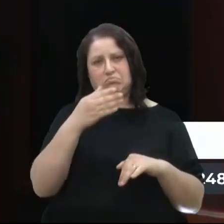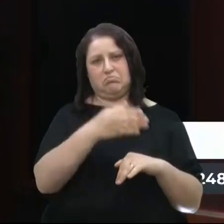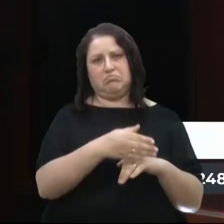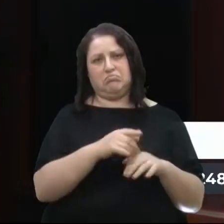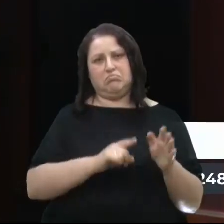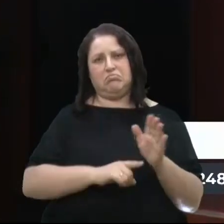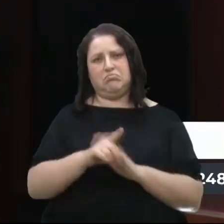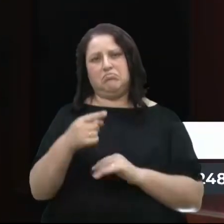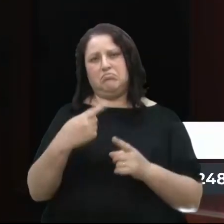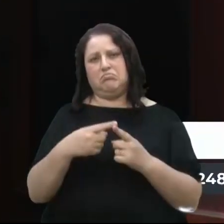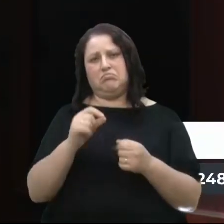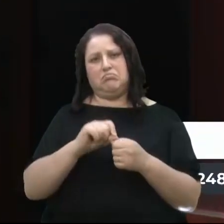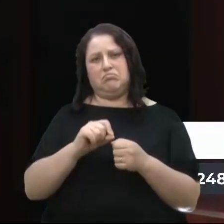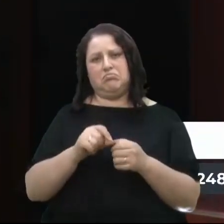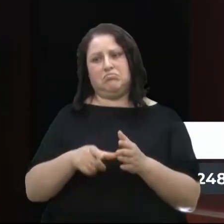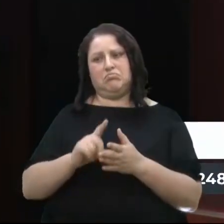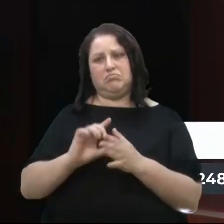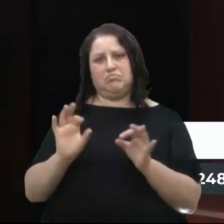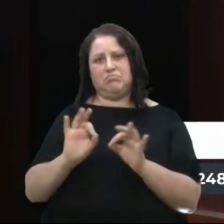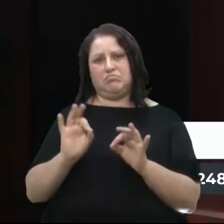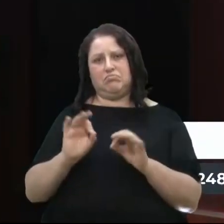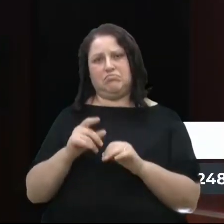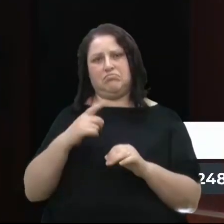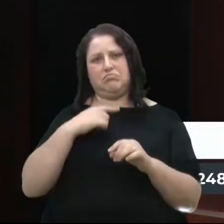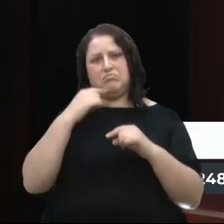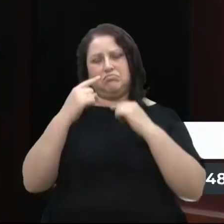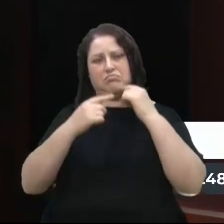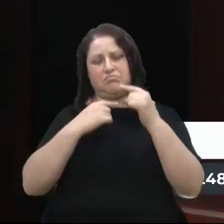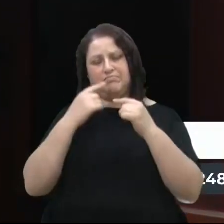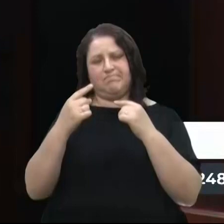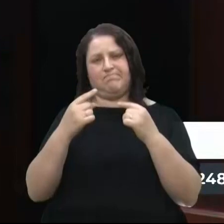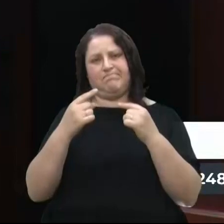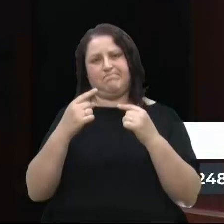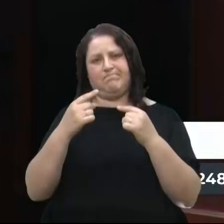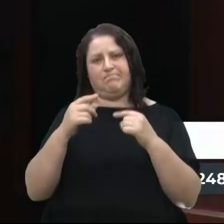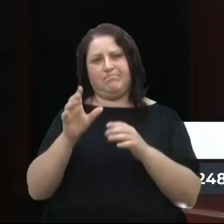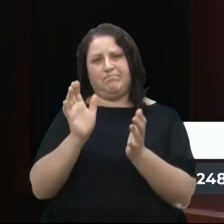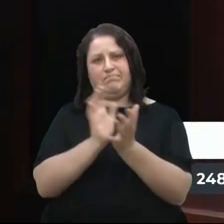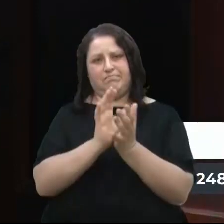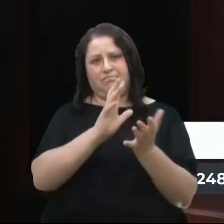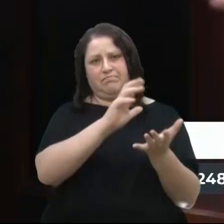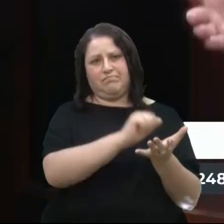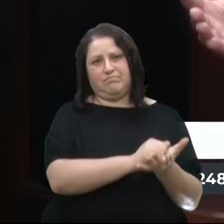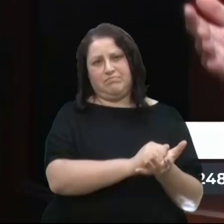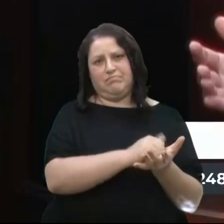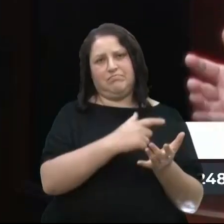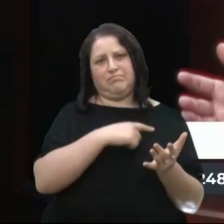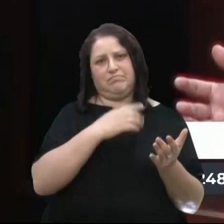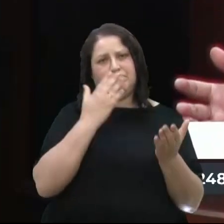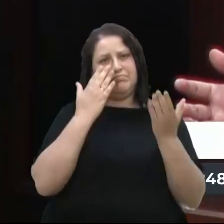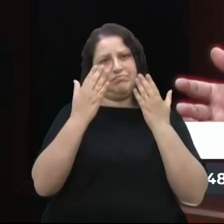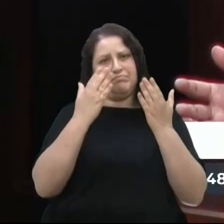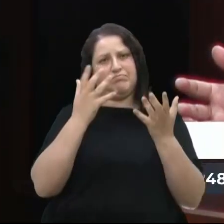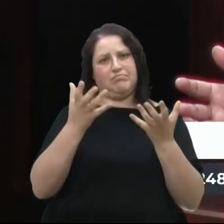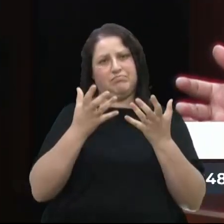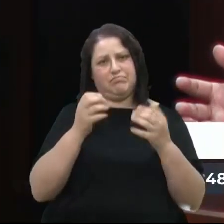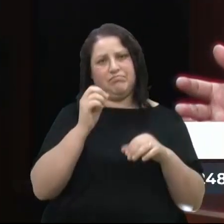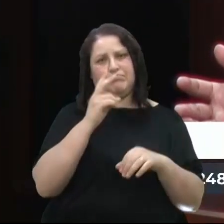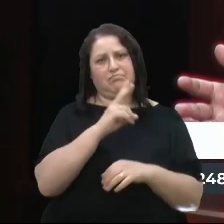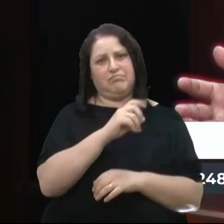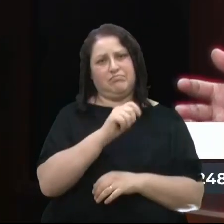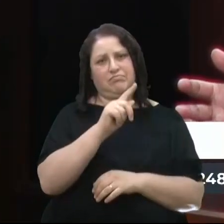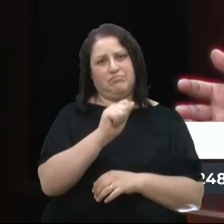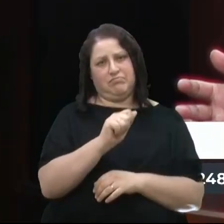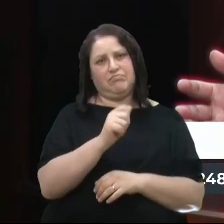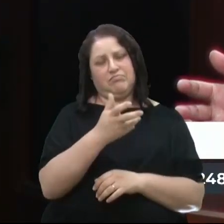foi feito antes? Isso gera dúvida e incerteza nos colegas que se inscreveram e que pretendiam essas vagas